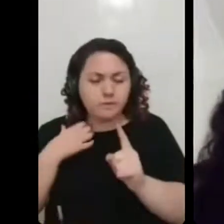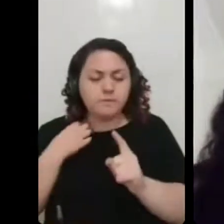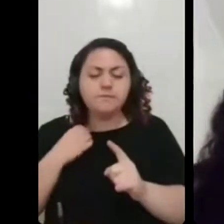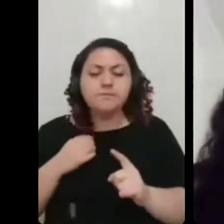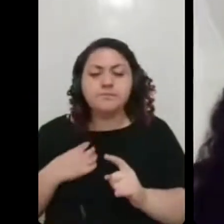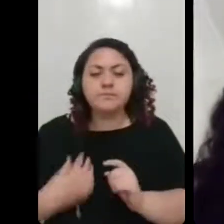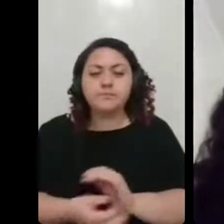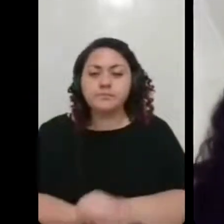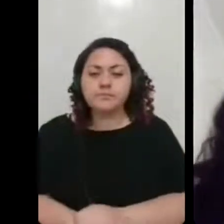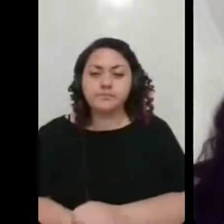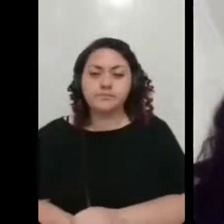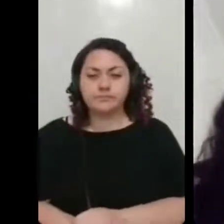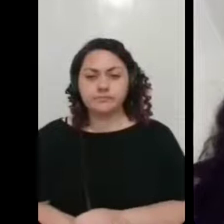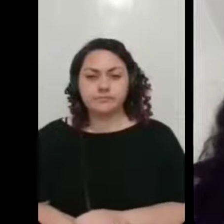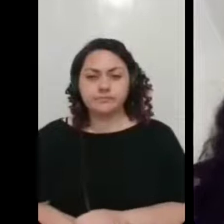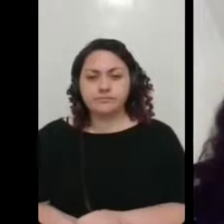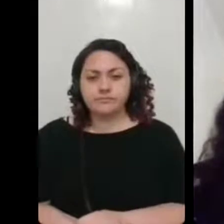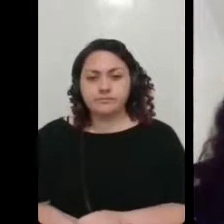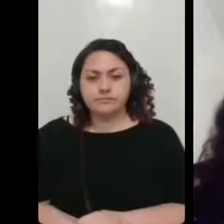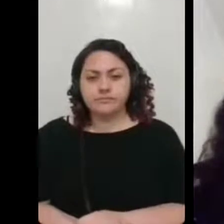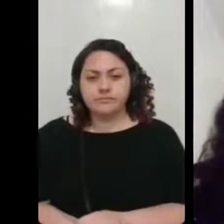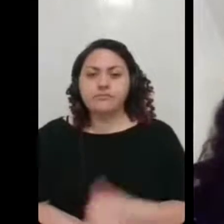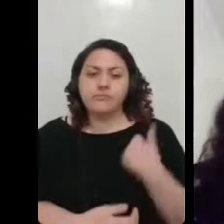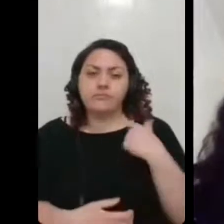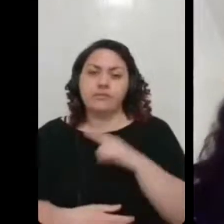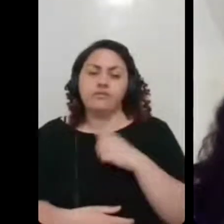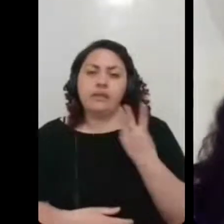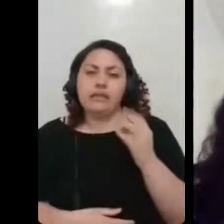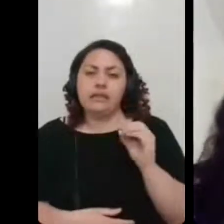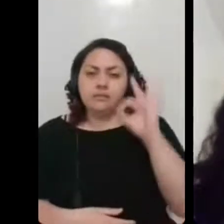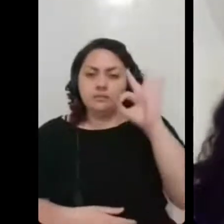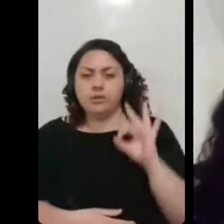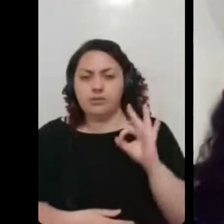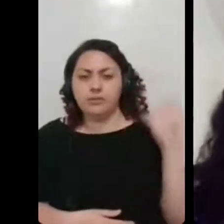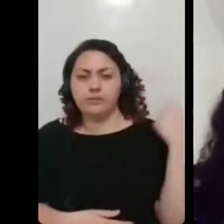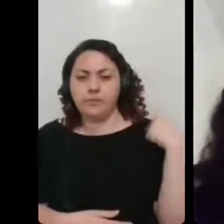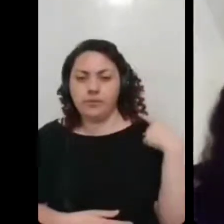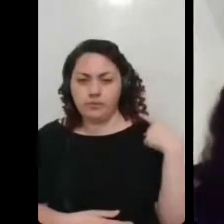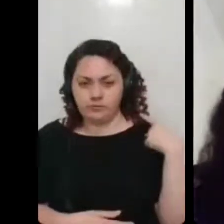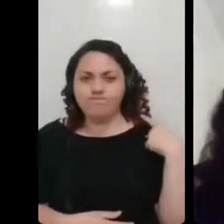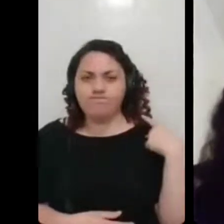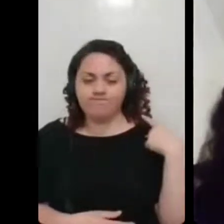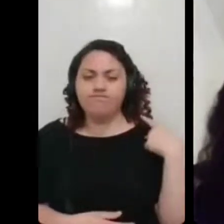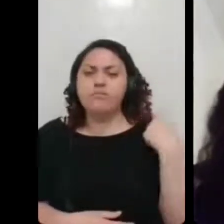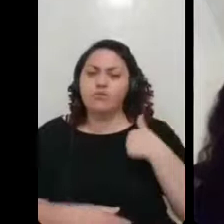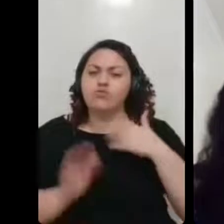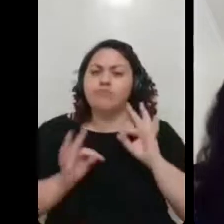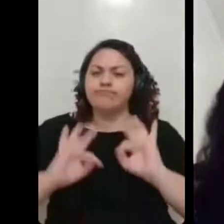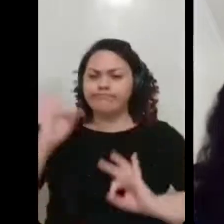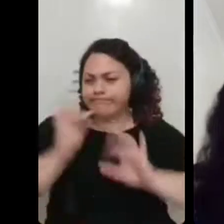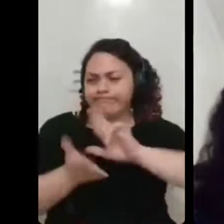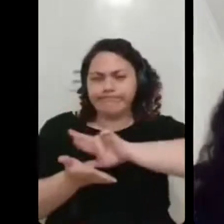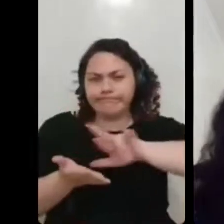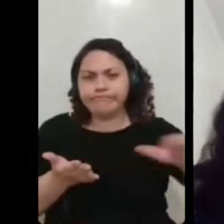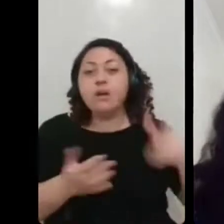internado. Mas, enfim, eu tive 30% dos pulmões, fiz uma série de tratamentos e consegui fazer os